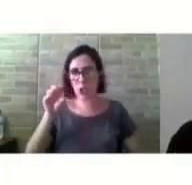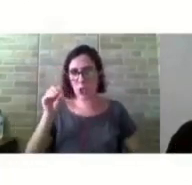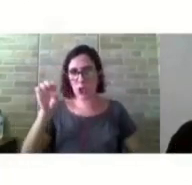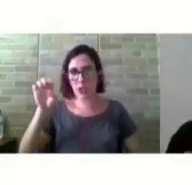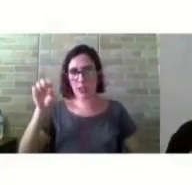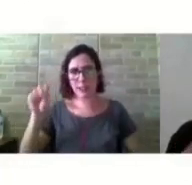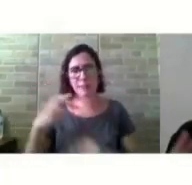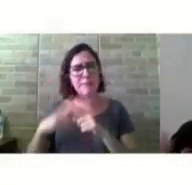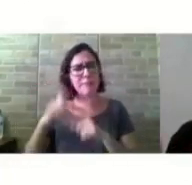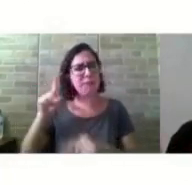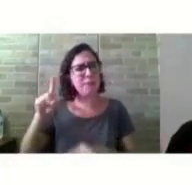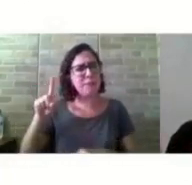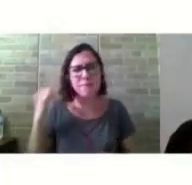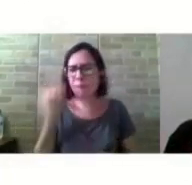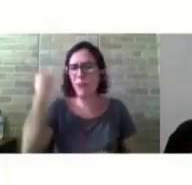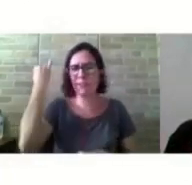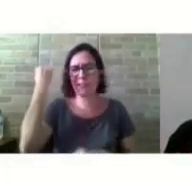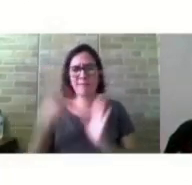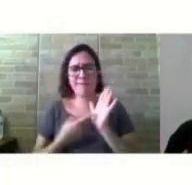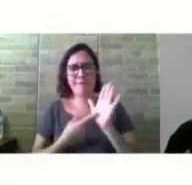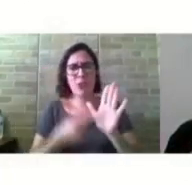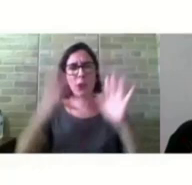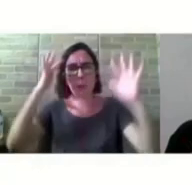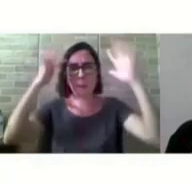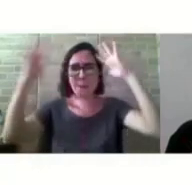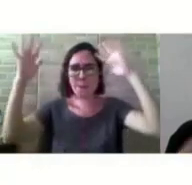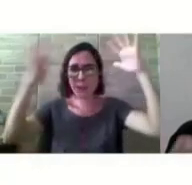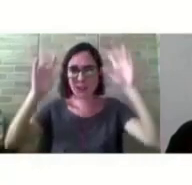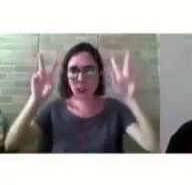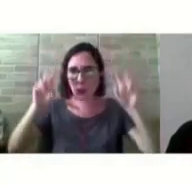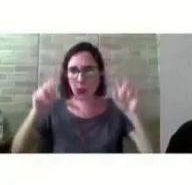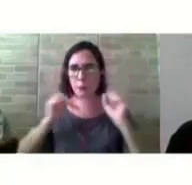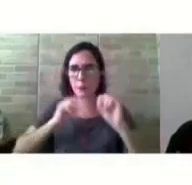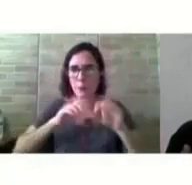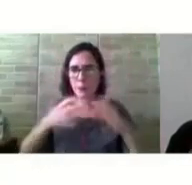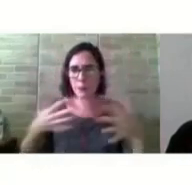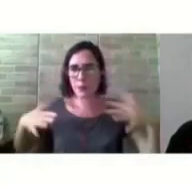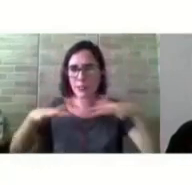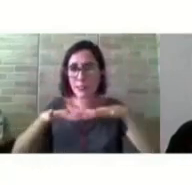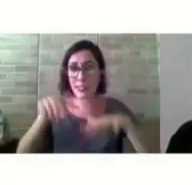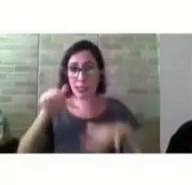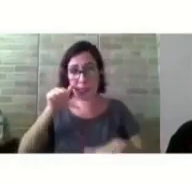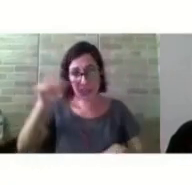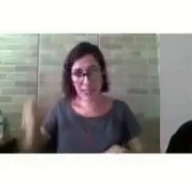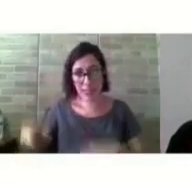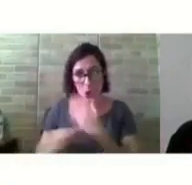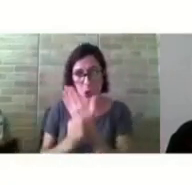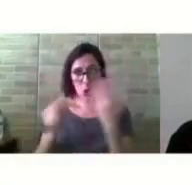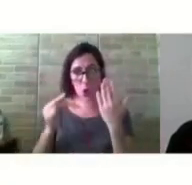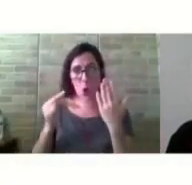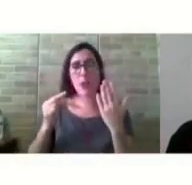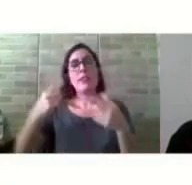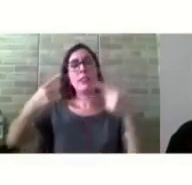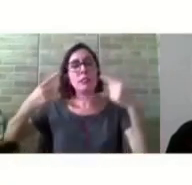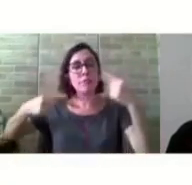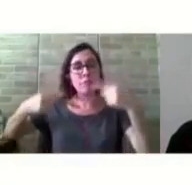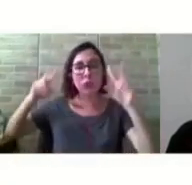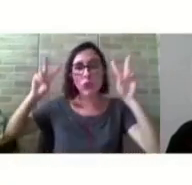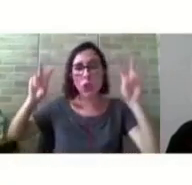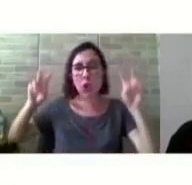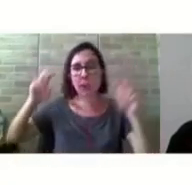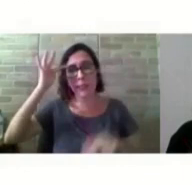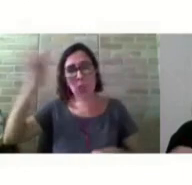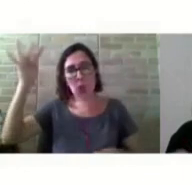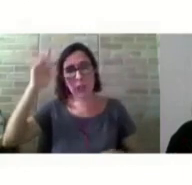reflete muito o pensamento da educação inclusiva quando ela discute a teoria de Vigótes. O funcionamento